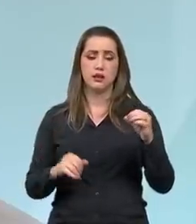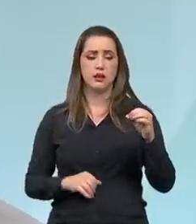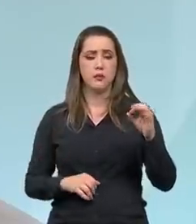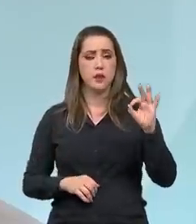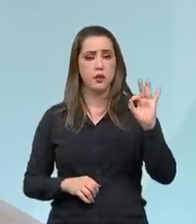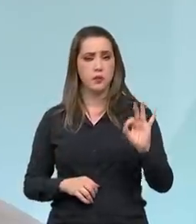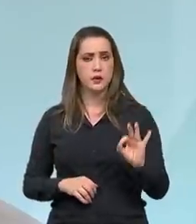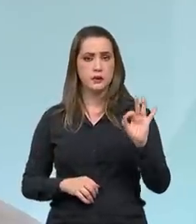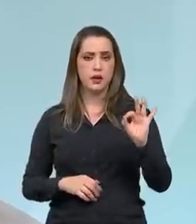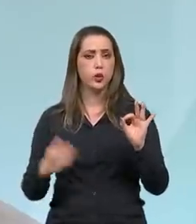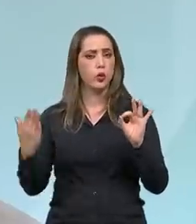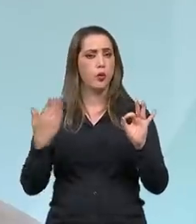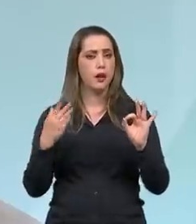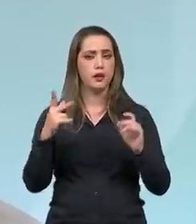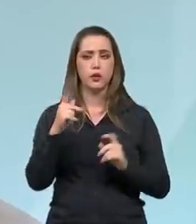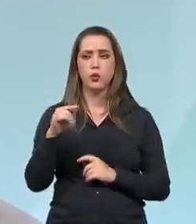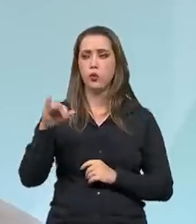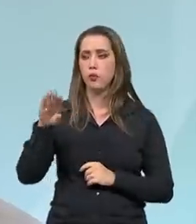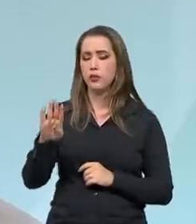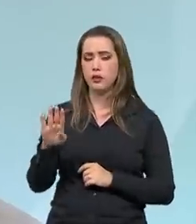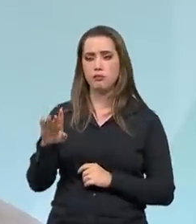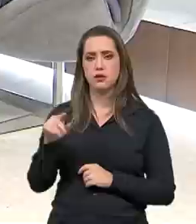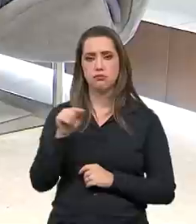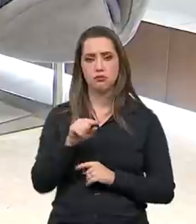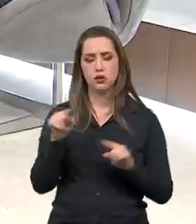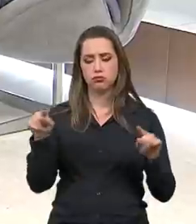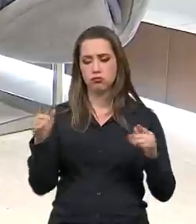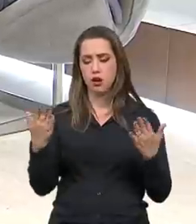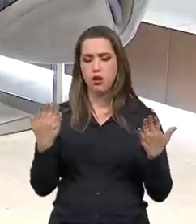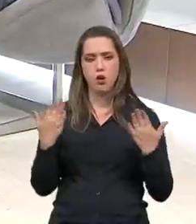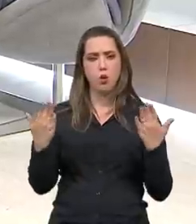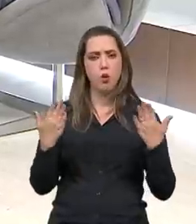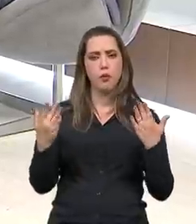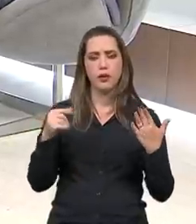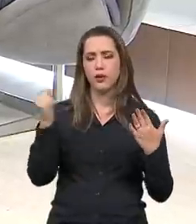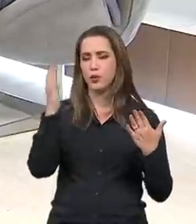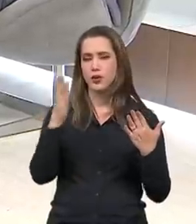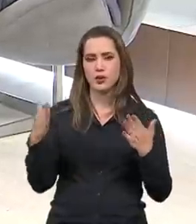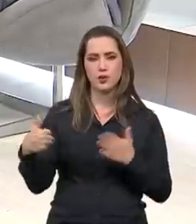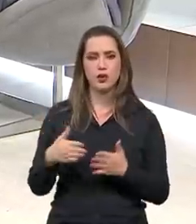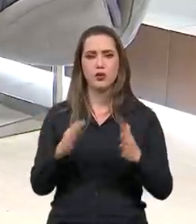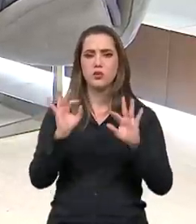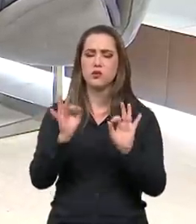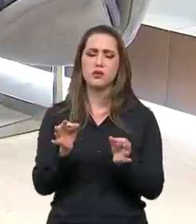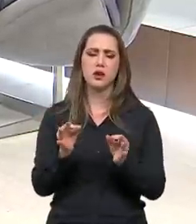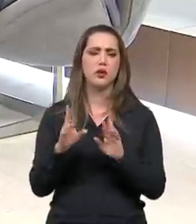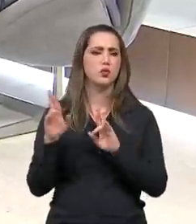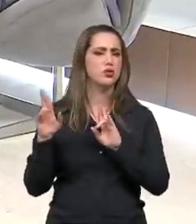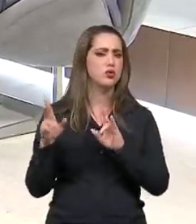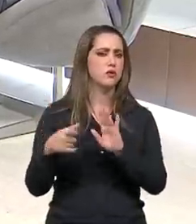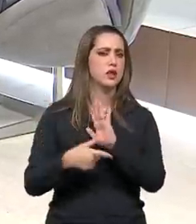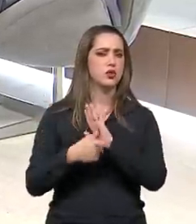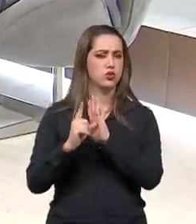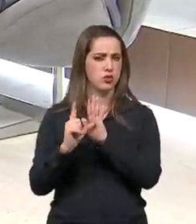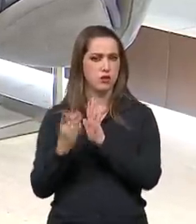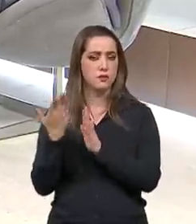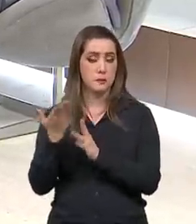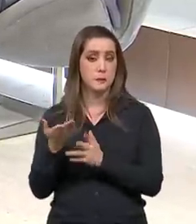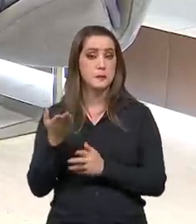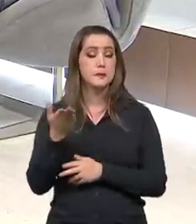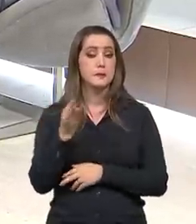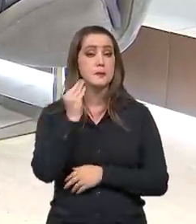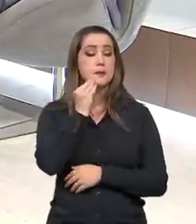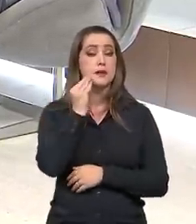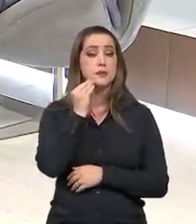a lição de casa tomando um caminho totalmente diferente. Por isso que o resultado está aparecendo. Então, esse experimento do